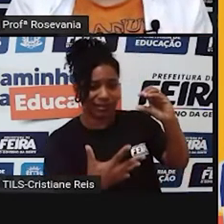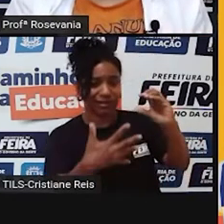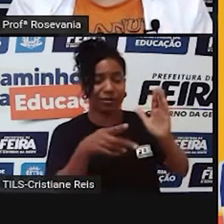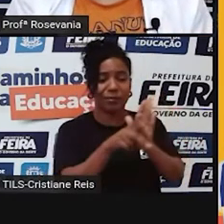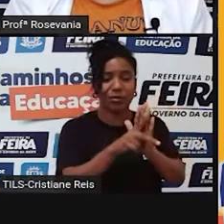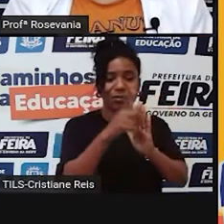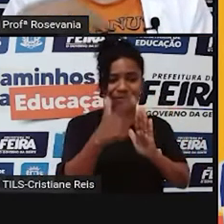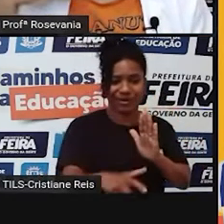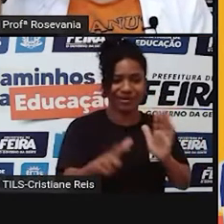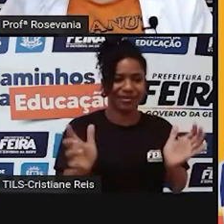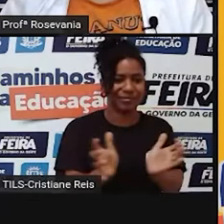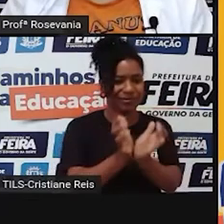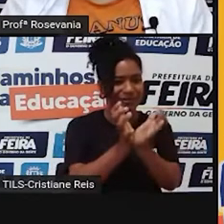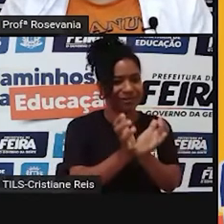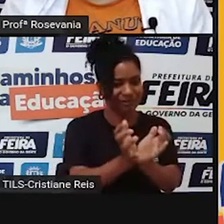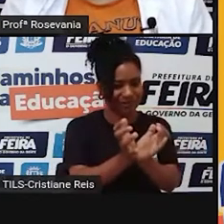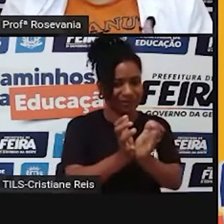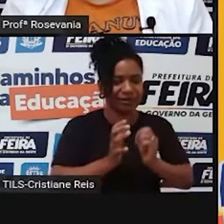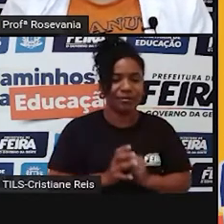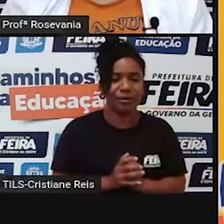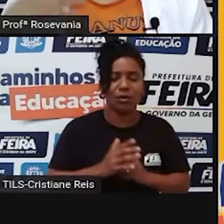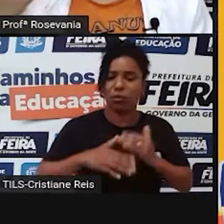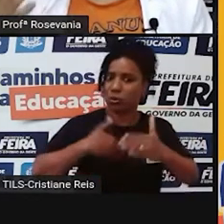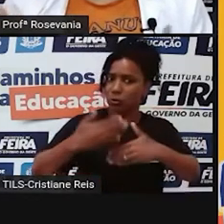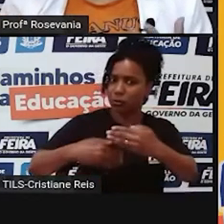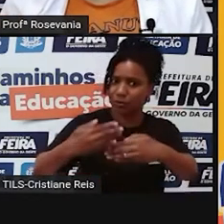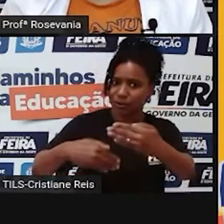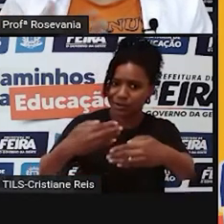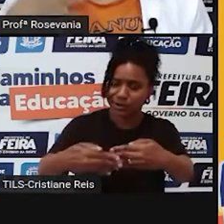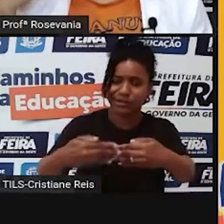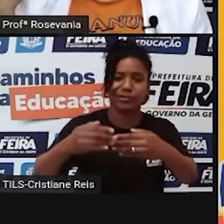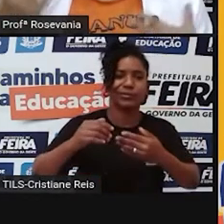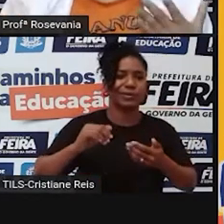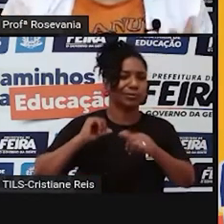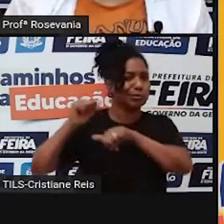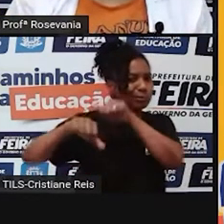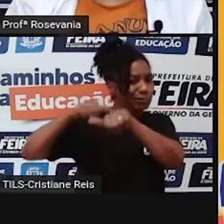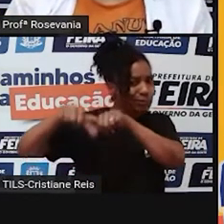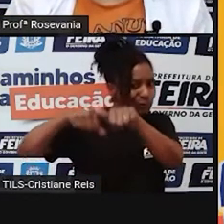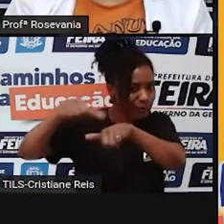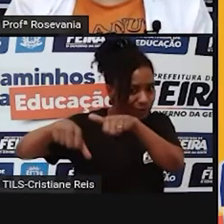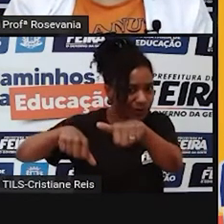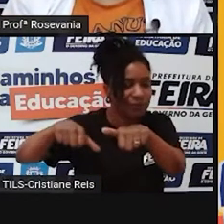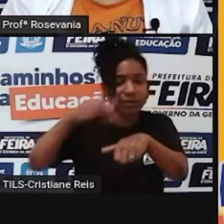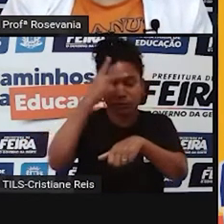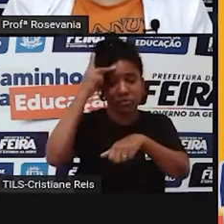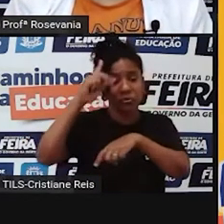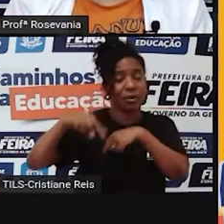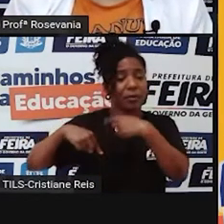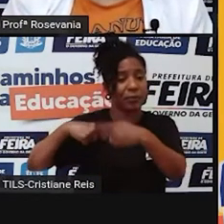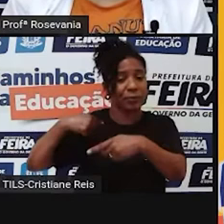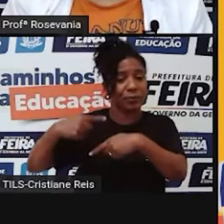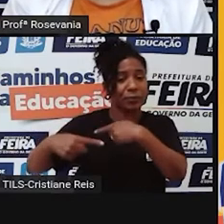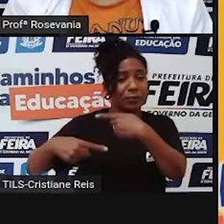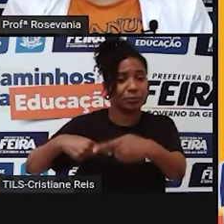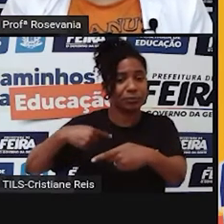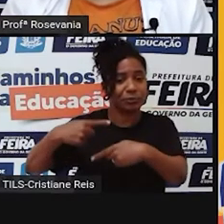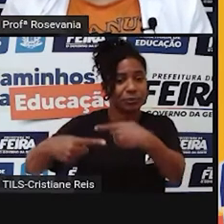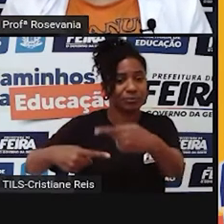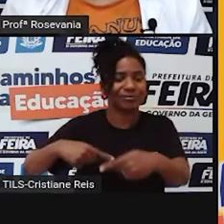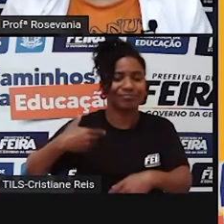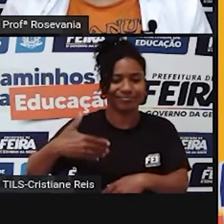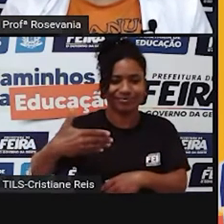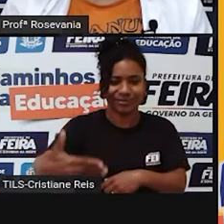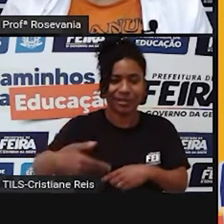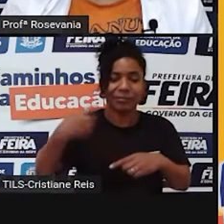cada momento. À medida que o tempo vai passando, as coisas vão evoluindo, também vai se modificando essa necessidade e essa